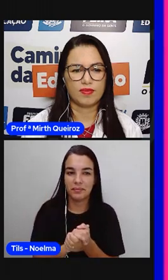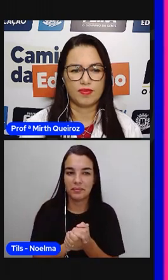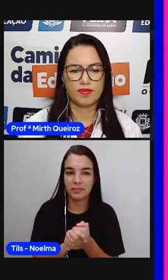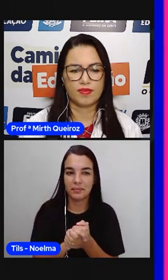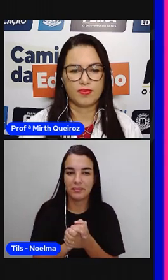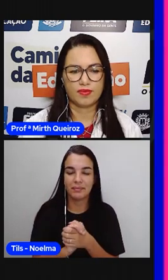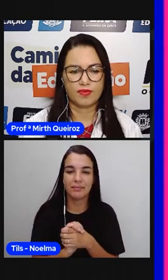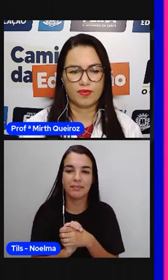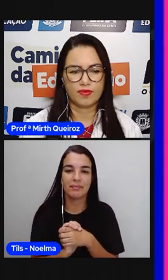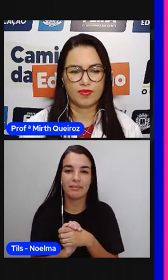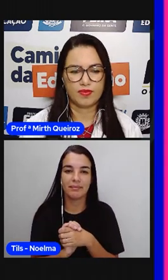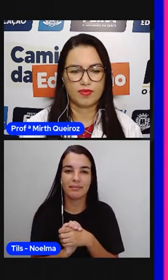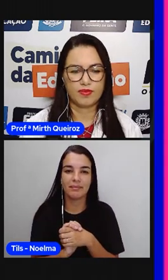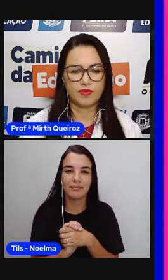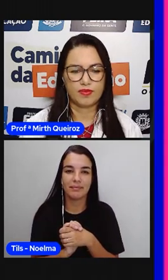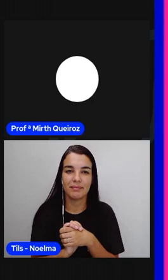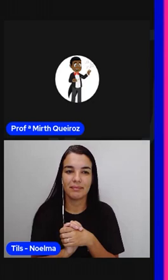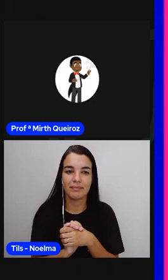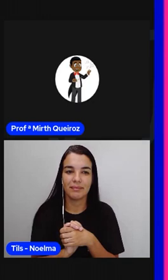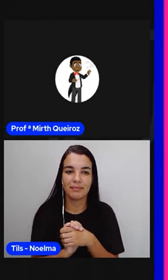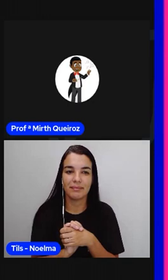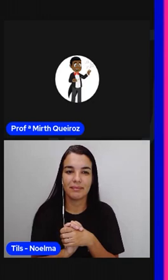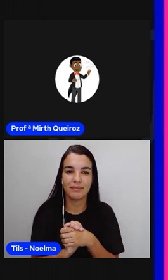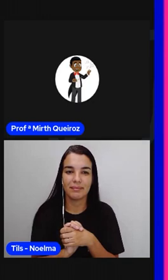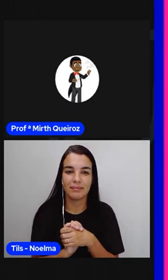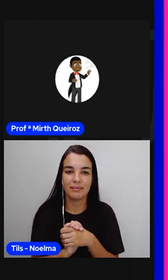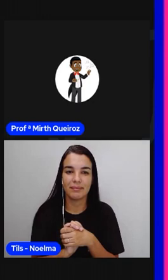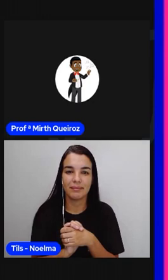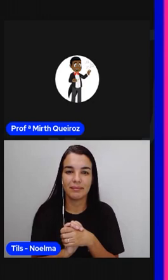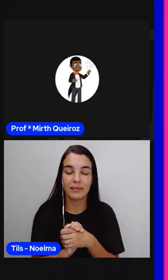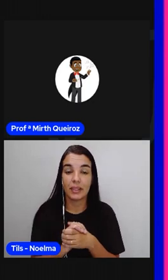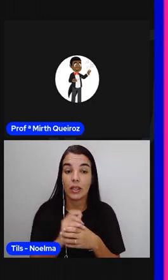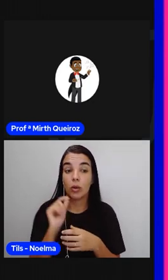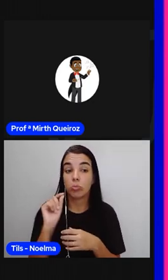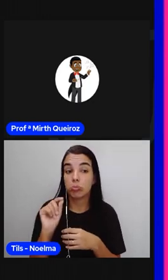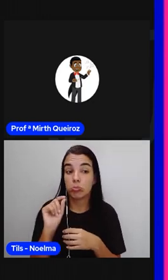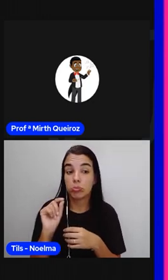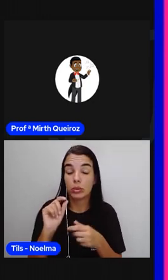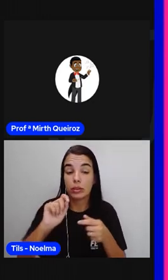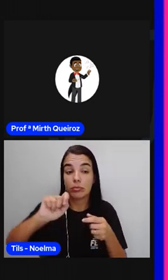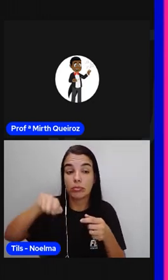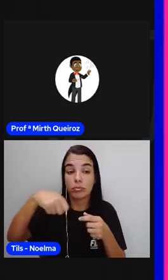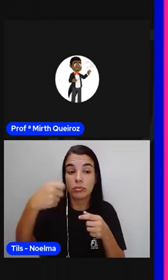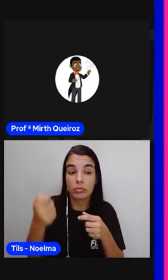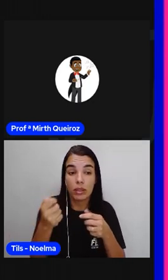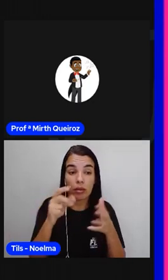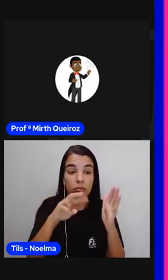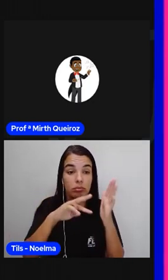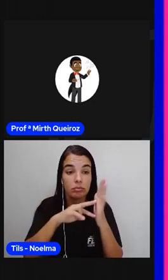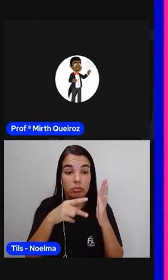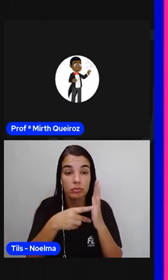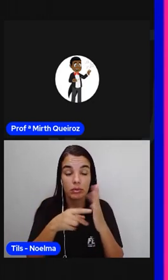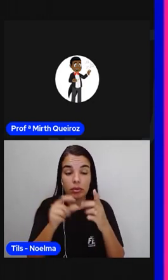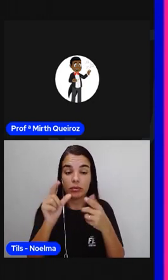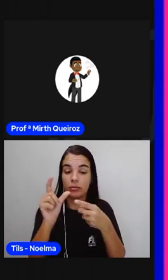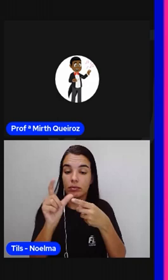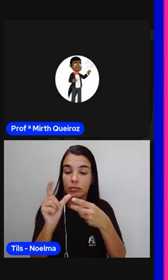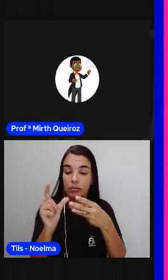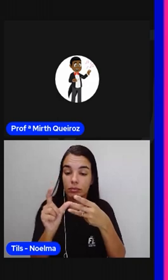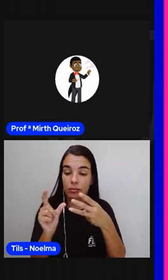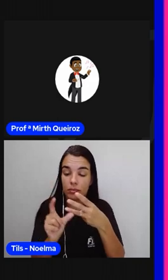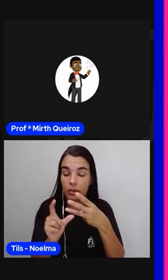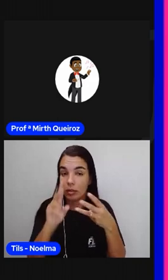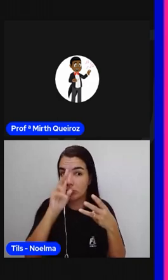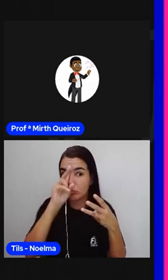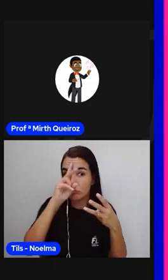forte. Essa sílaba é chamada de sílaba tônica. As outras sílabas da